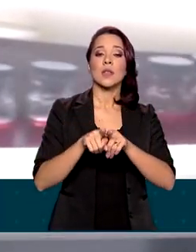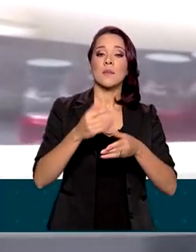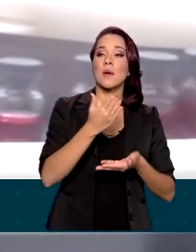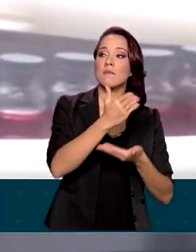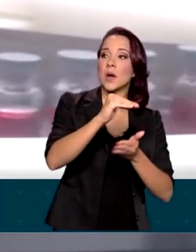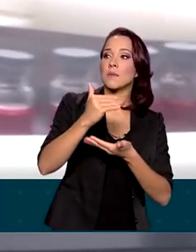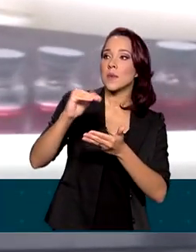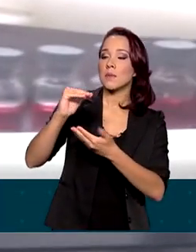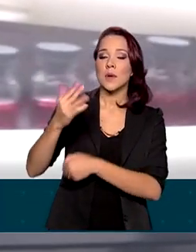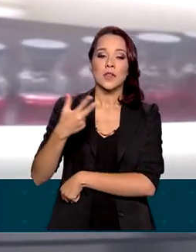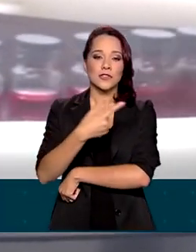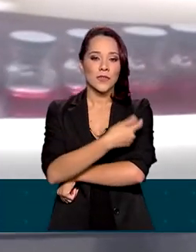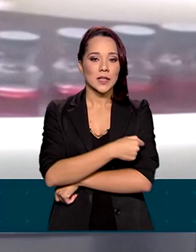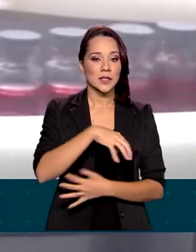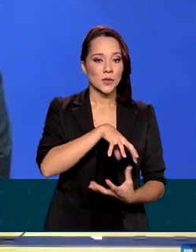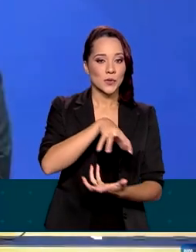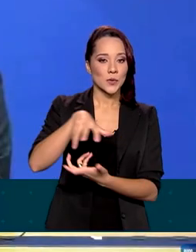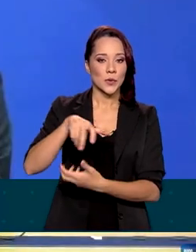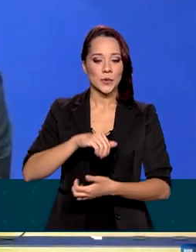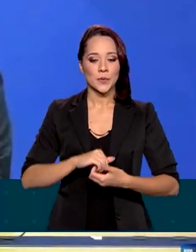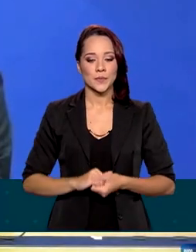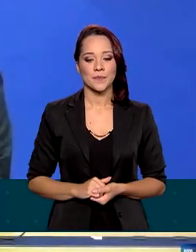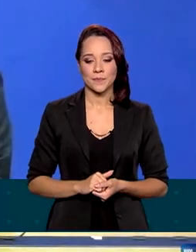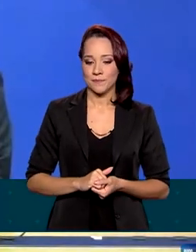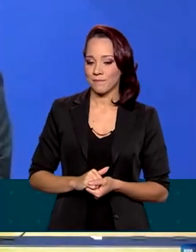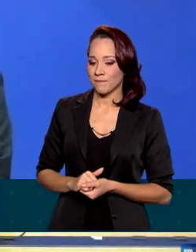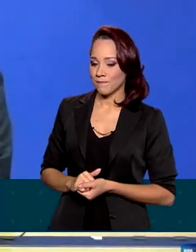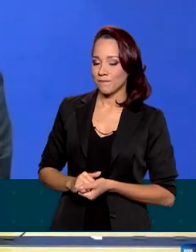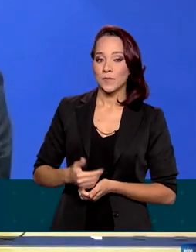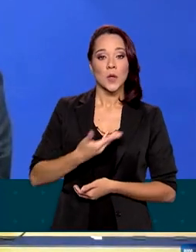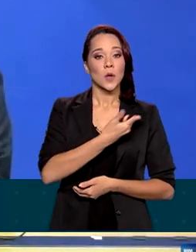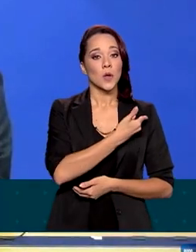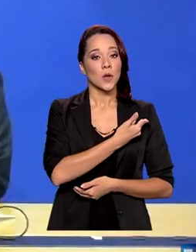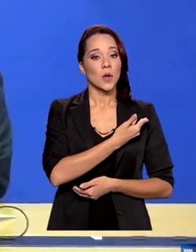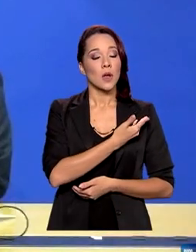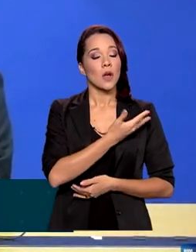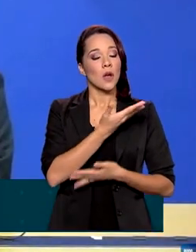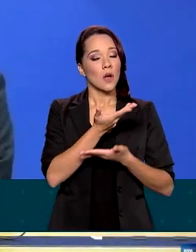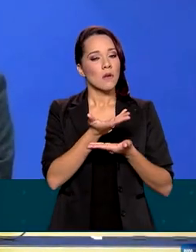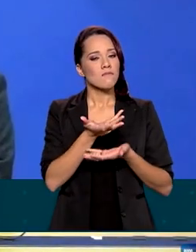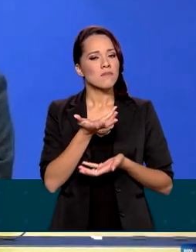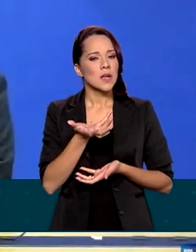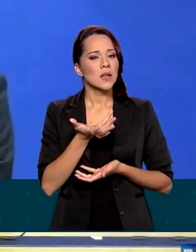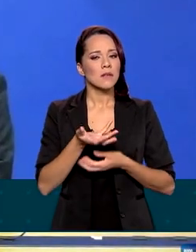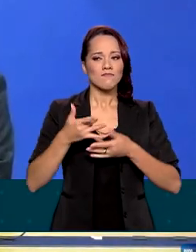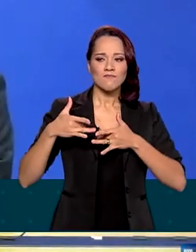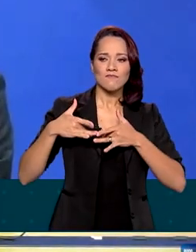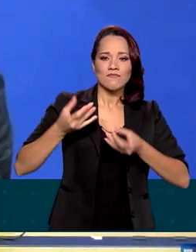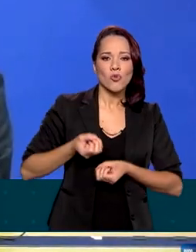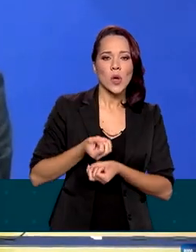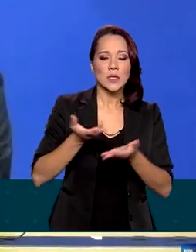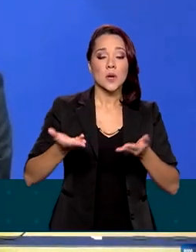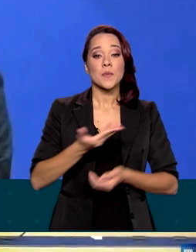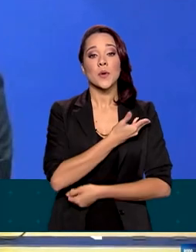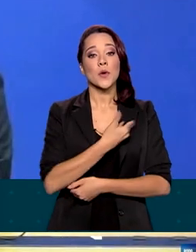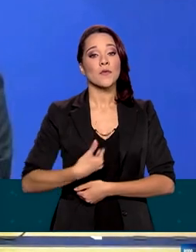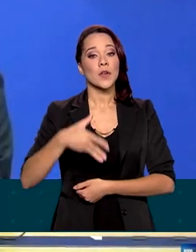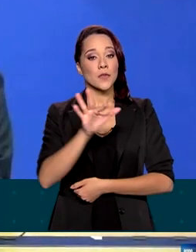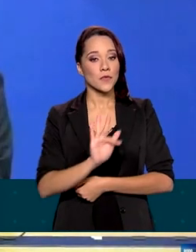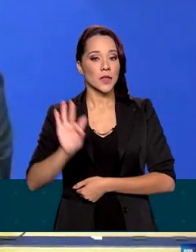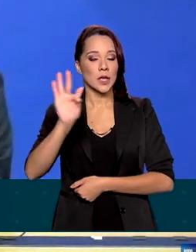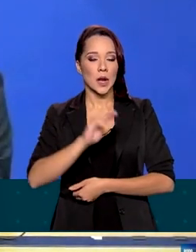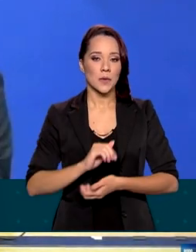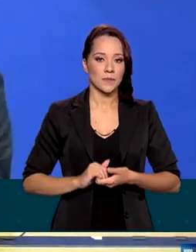distribuição de vacinas no mundo. Gostaria de indicar que as doações a serem efetivadas pelo governo federal